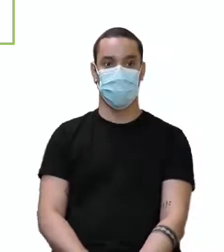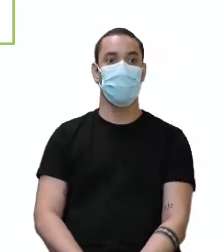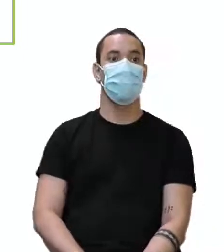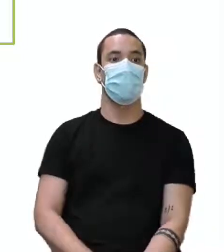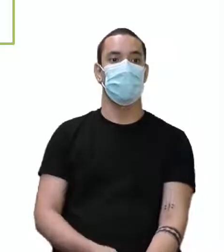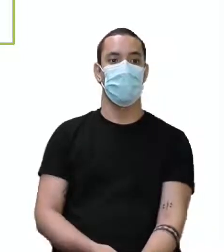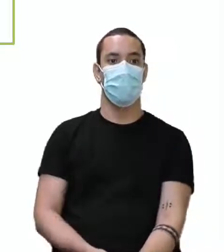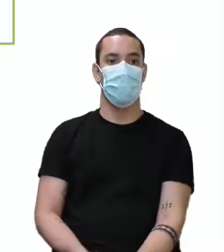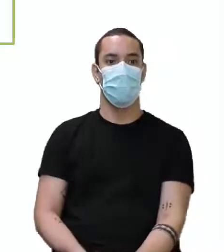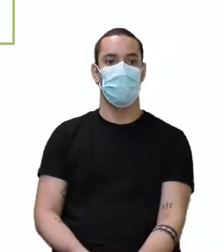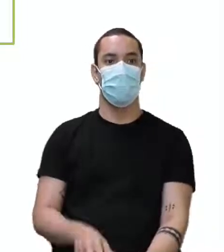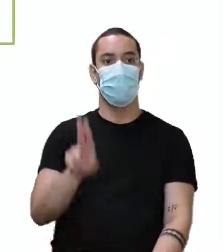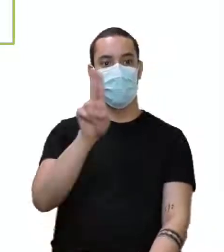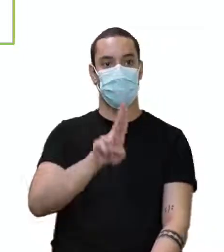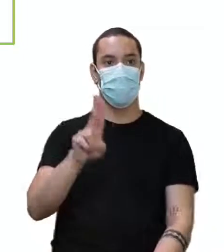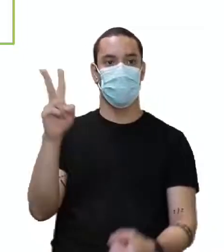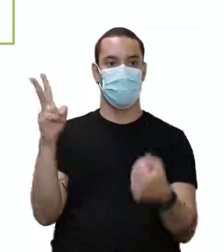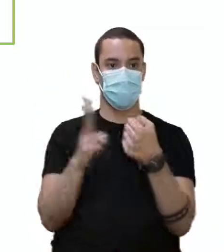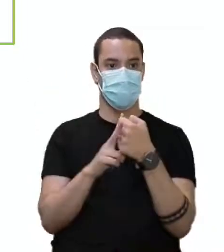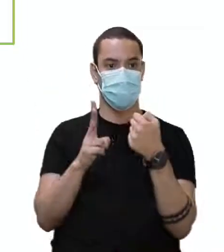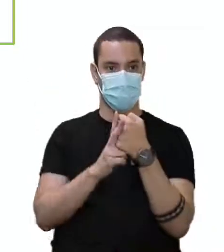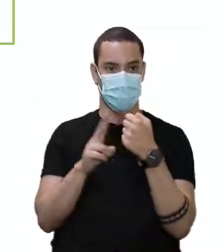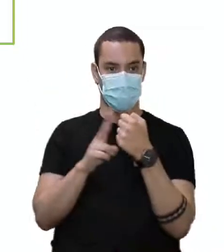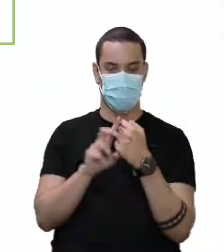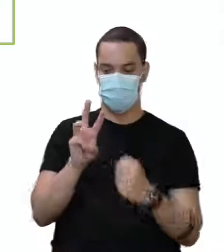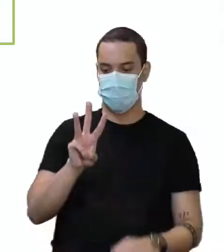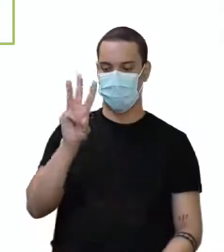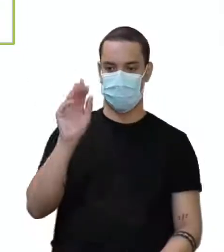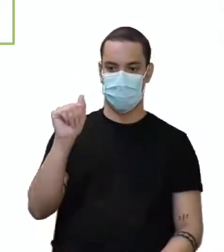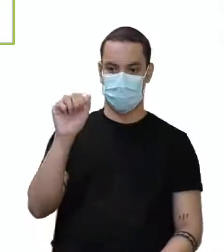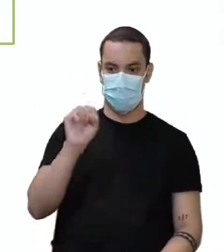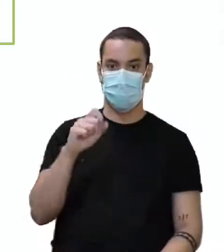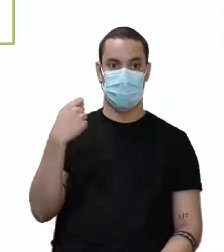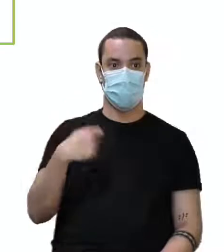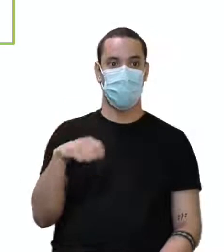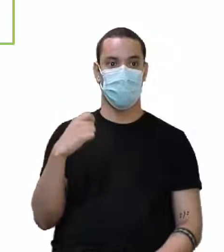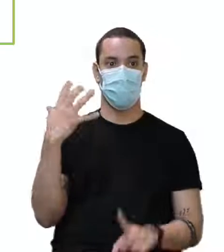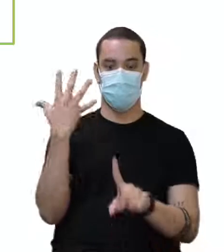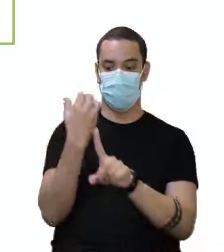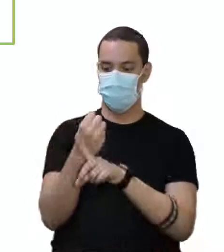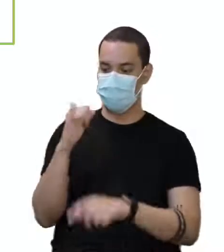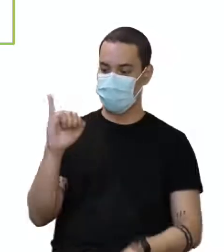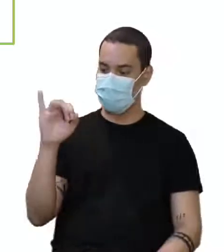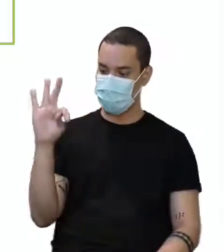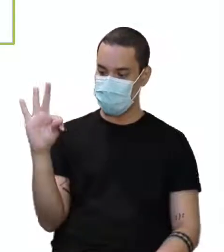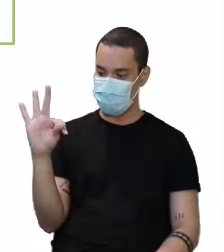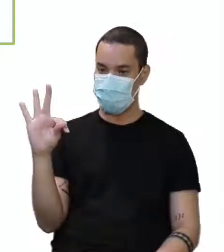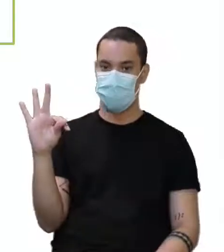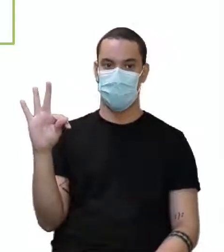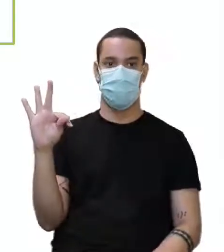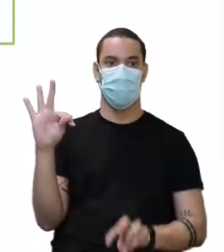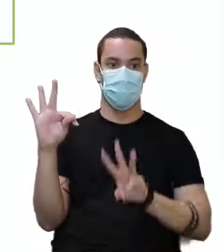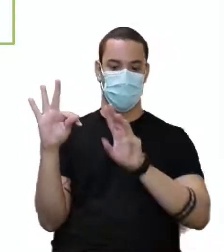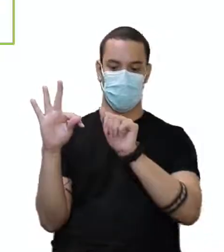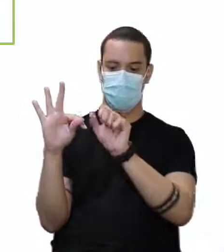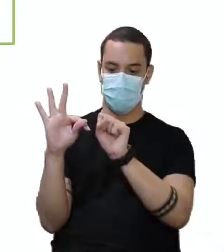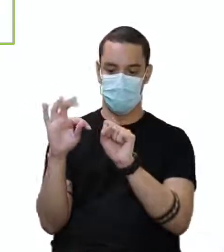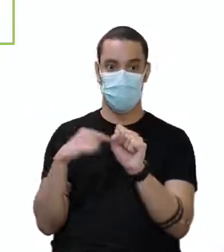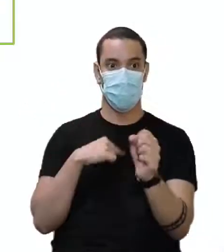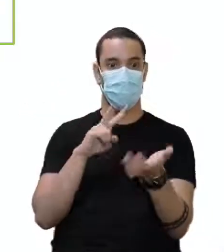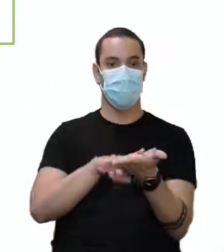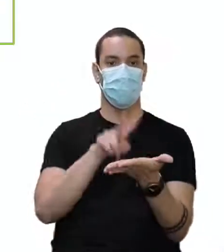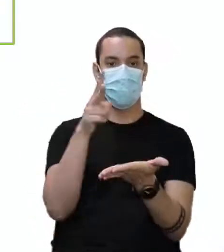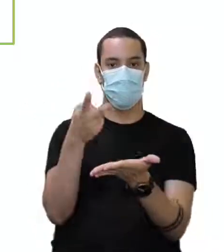was, e não o meu verbo were. E eu preciso do meu sujeito it. É was, onde eu vou só